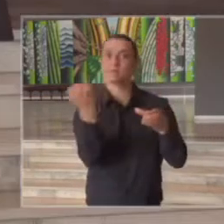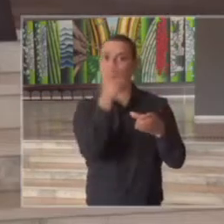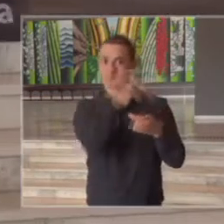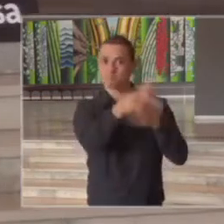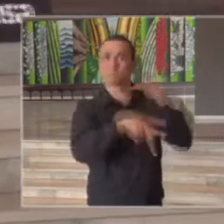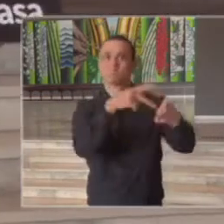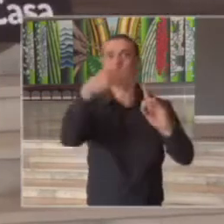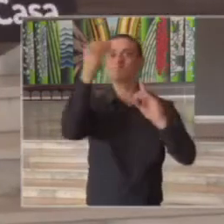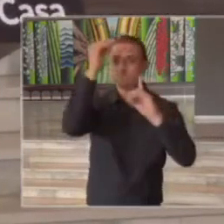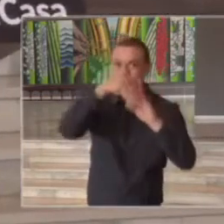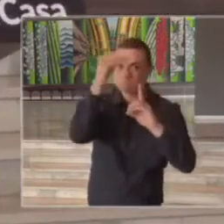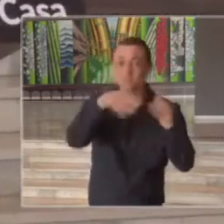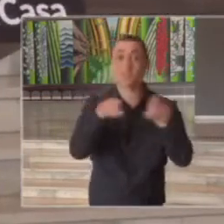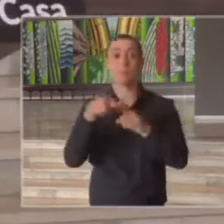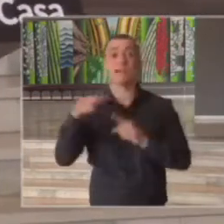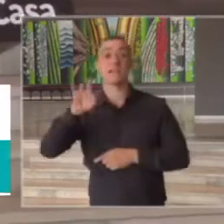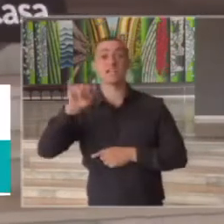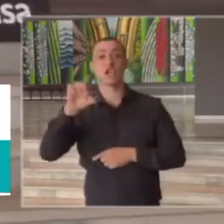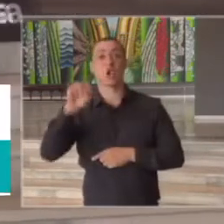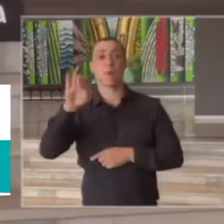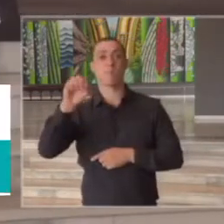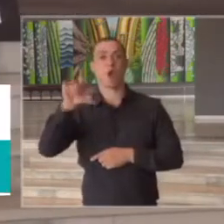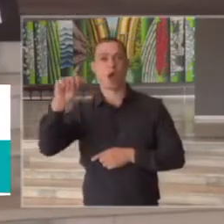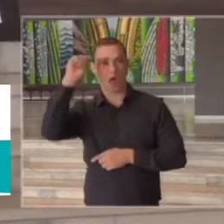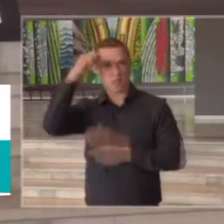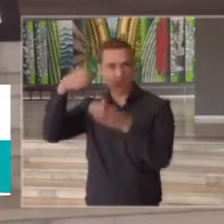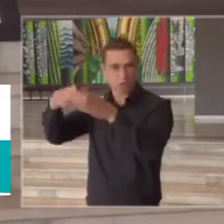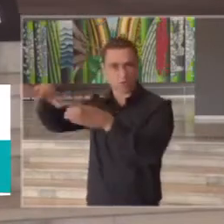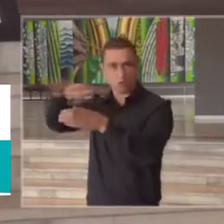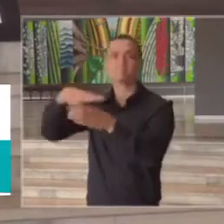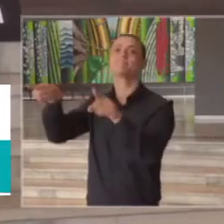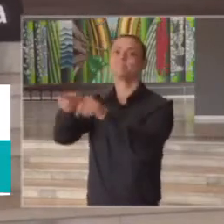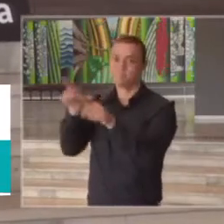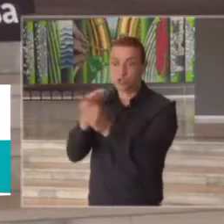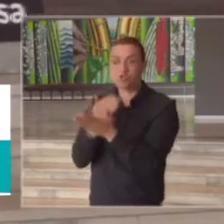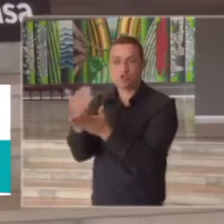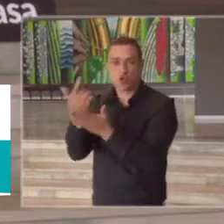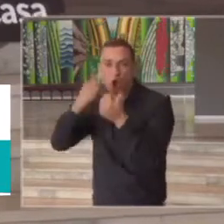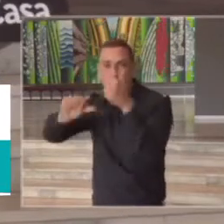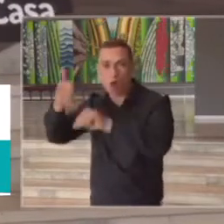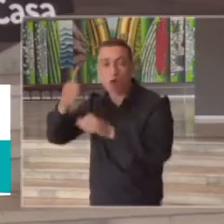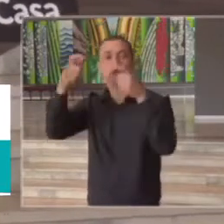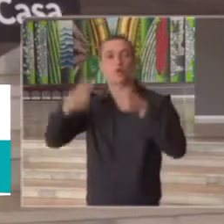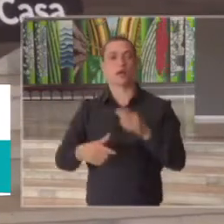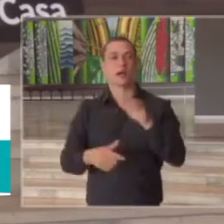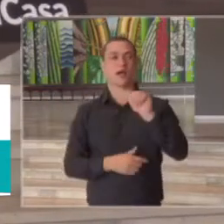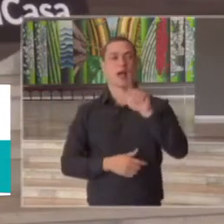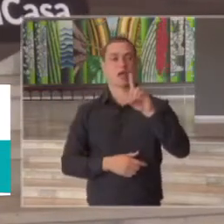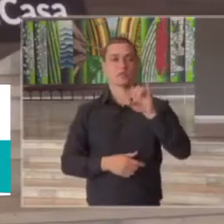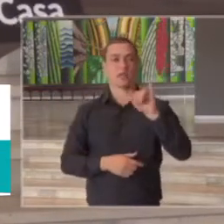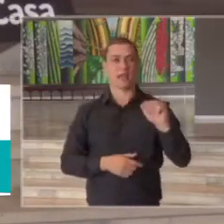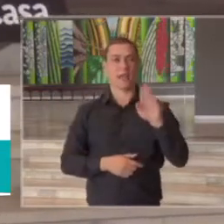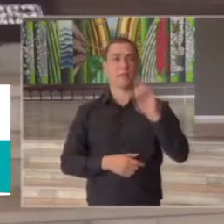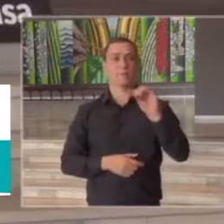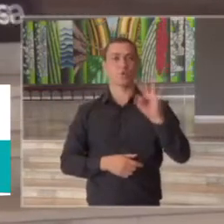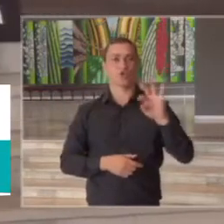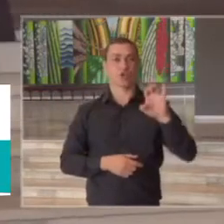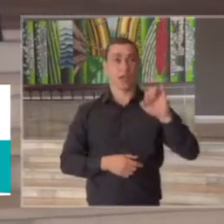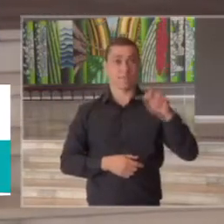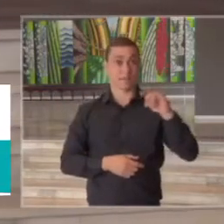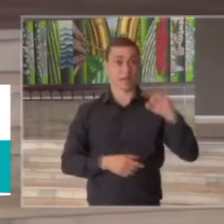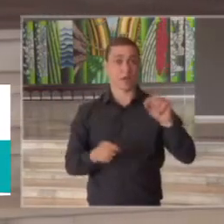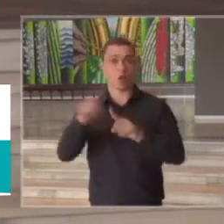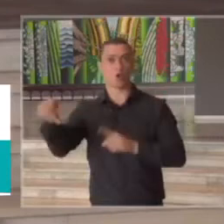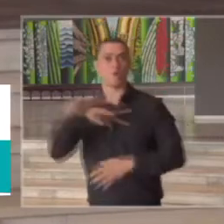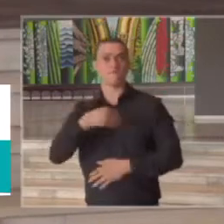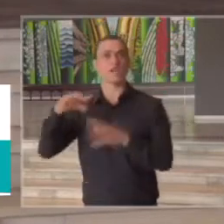vulnerável os quilombolas já iniciamos fazendo já na aldeia multiétnica filhos dessa terra